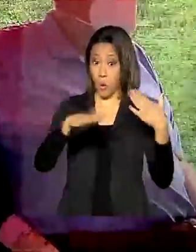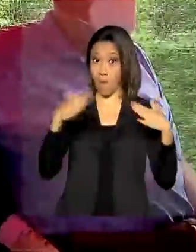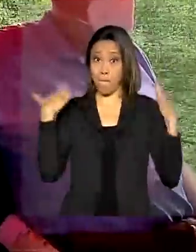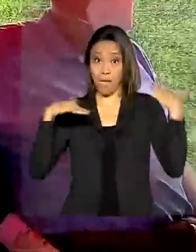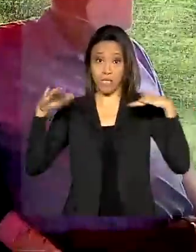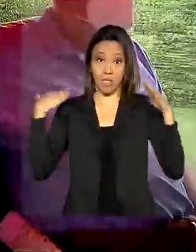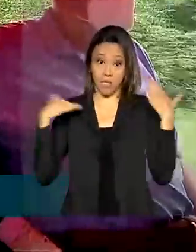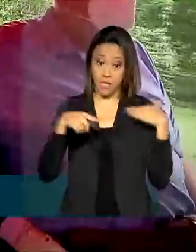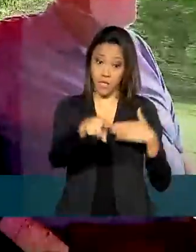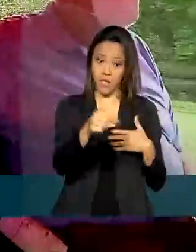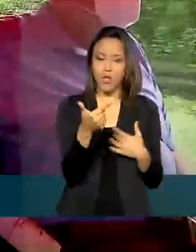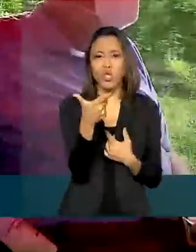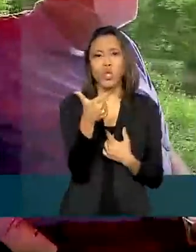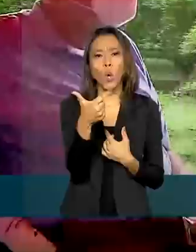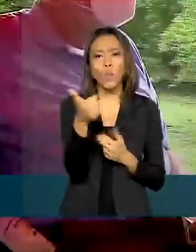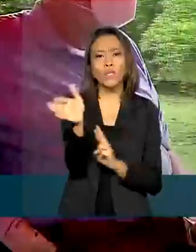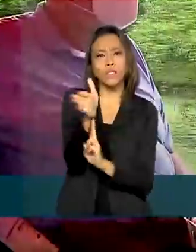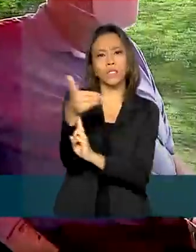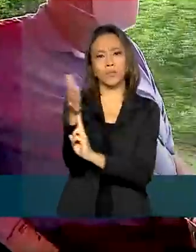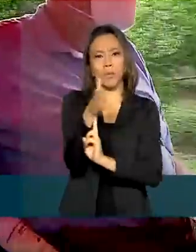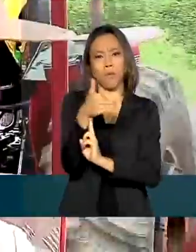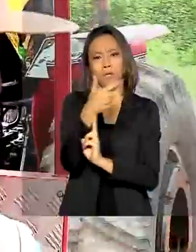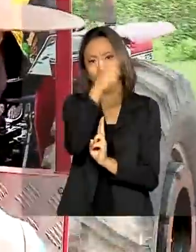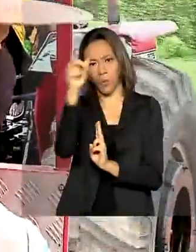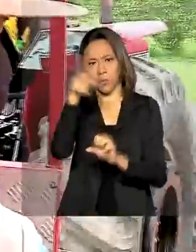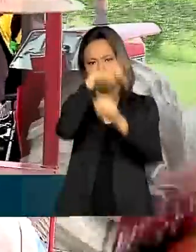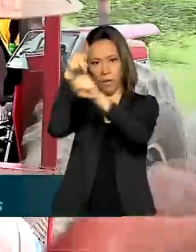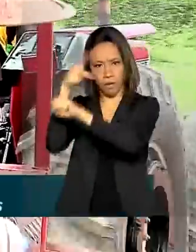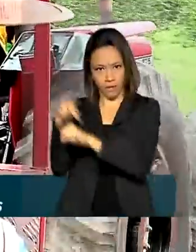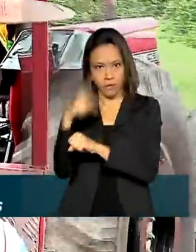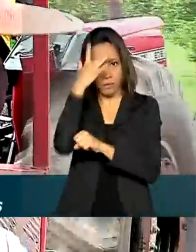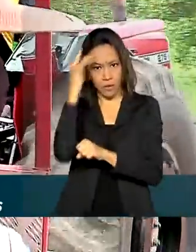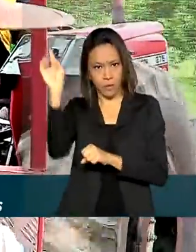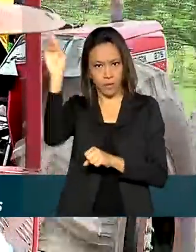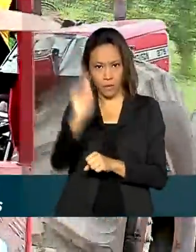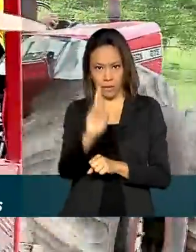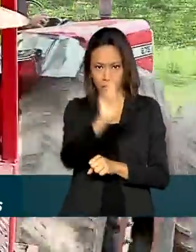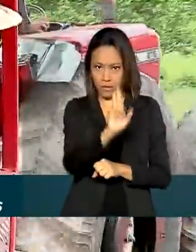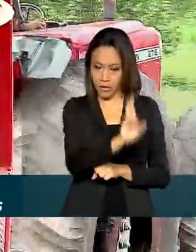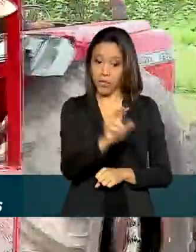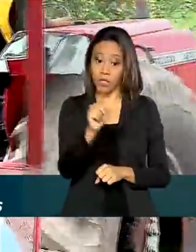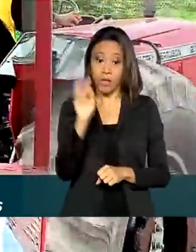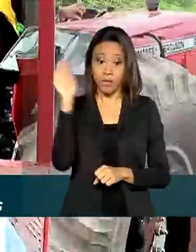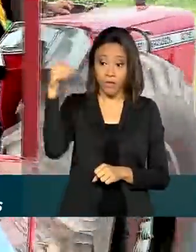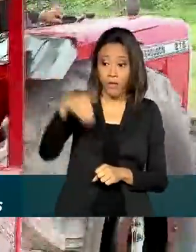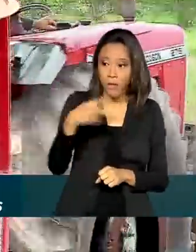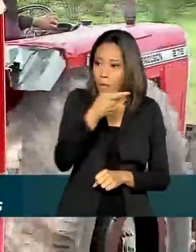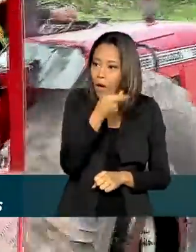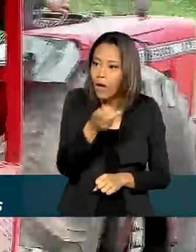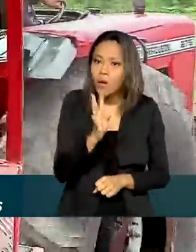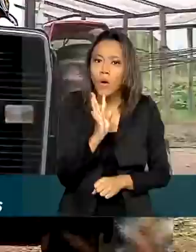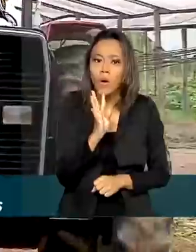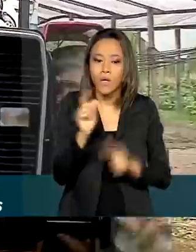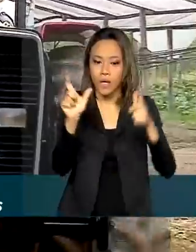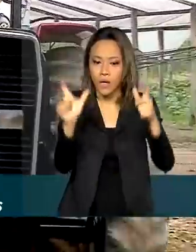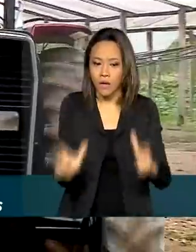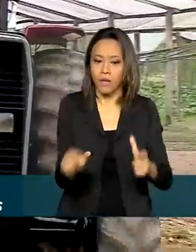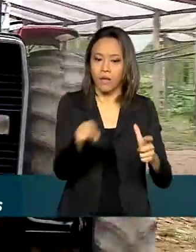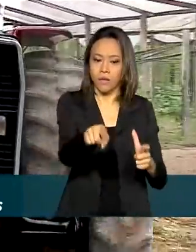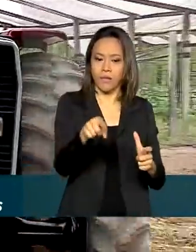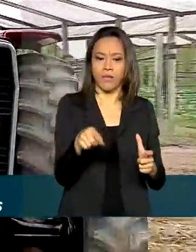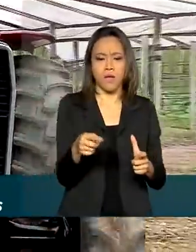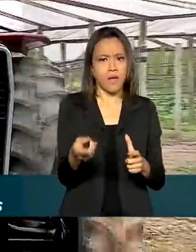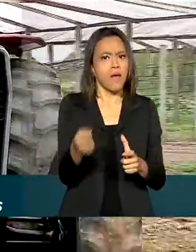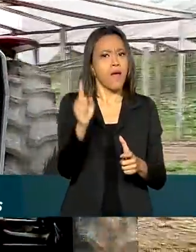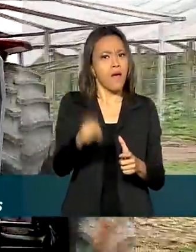comitiva de 12 diplomatas estrangeiros conheceu a fazenda do projeto integrado de colonização Bela Vista, um modelo